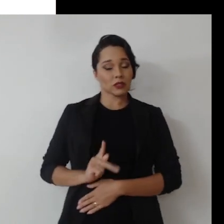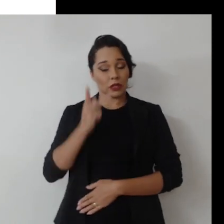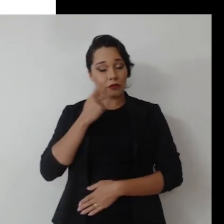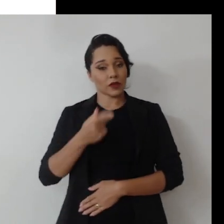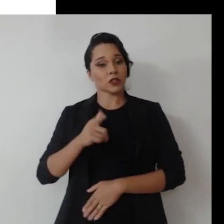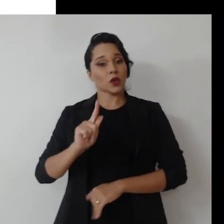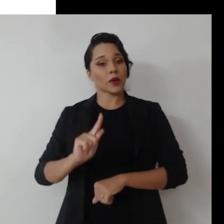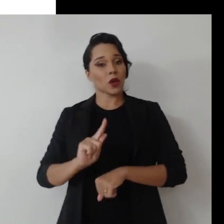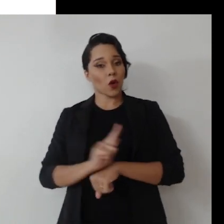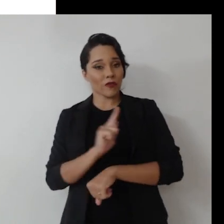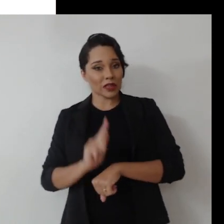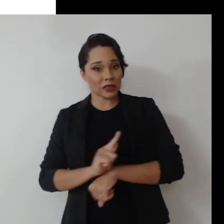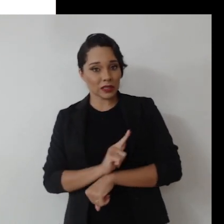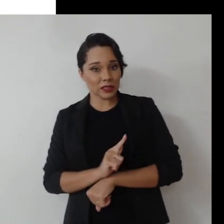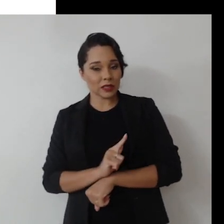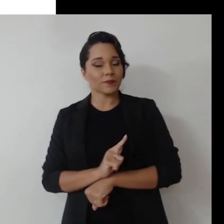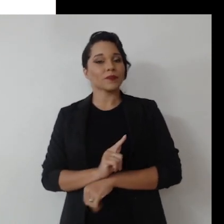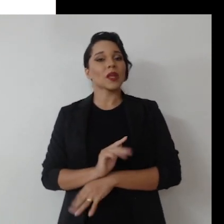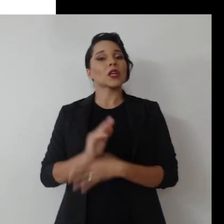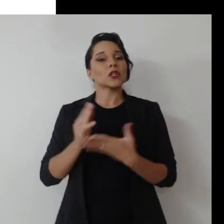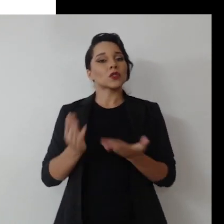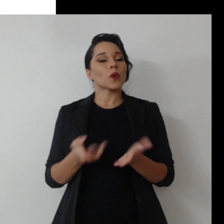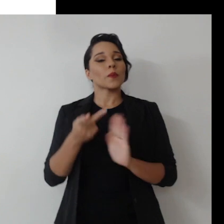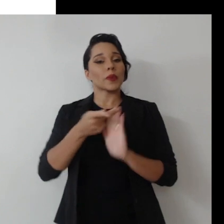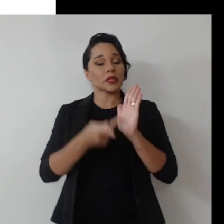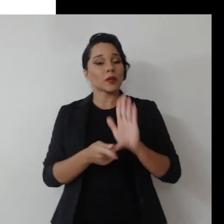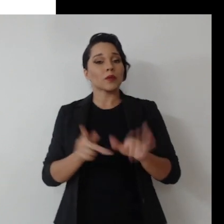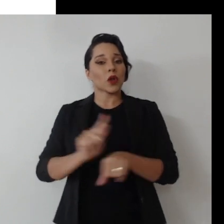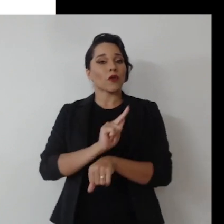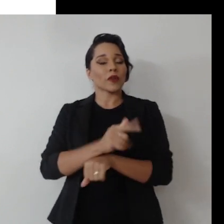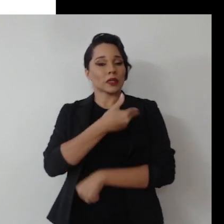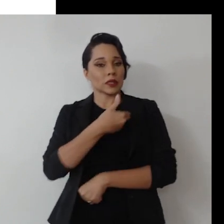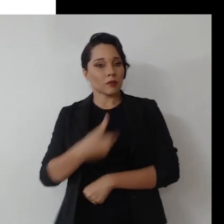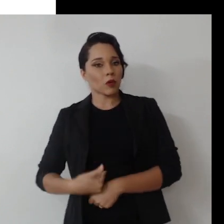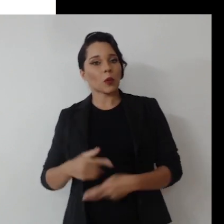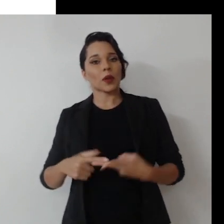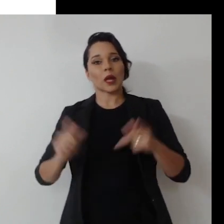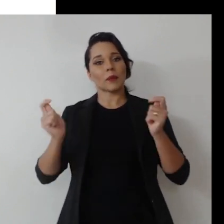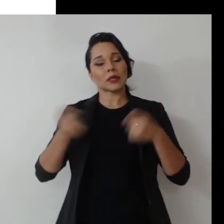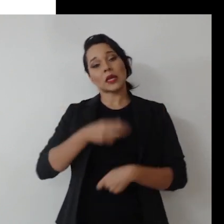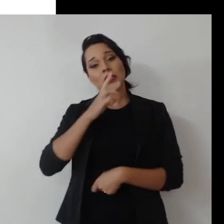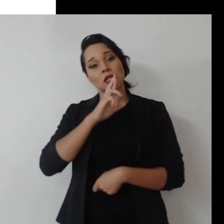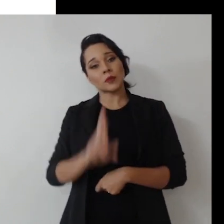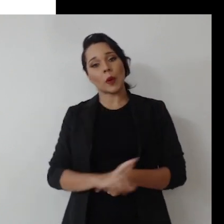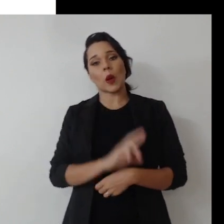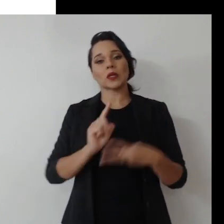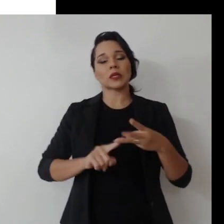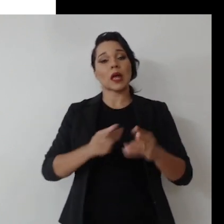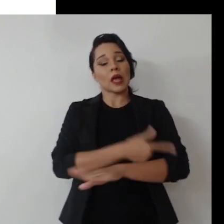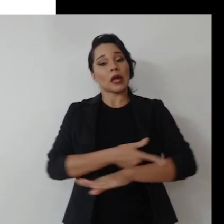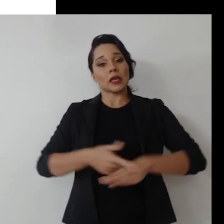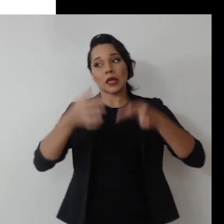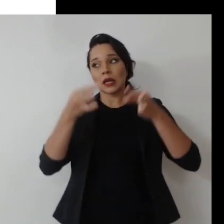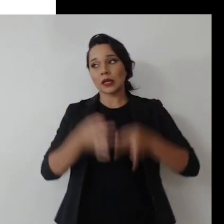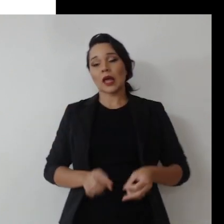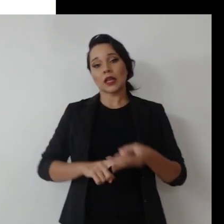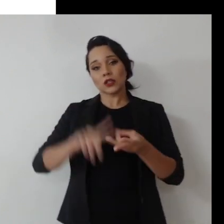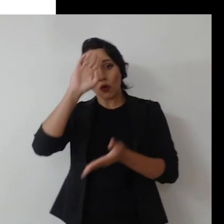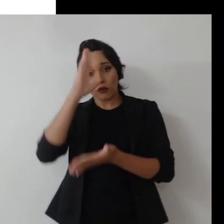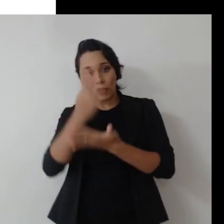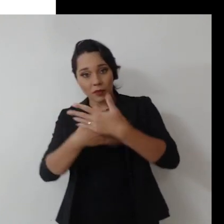dispõe sobre governança, aí ele traz os princípios da governança pública, capacidade de resposta, integridade,